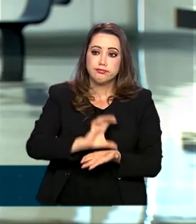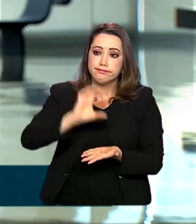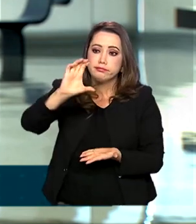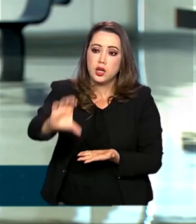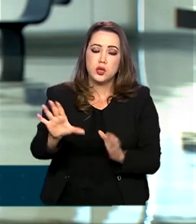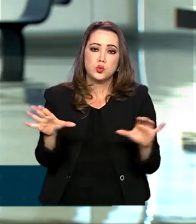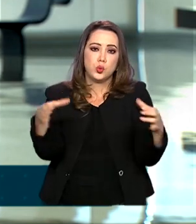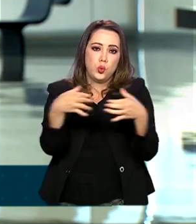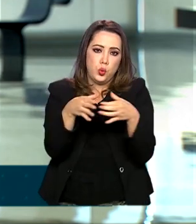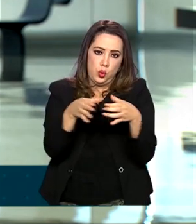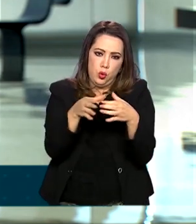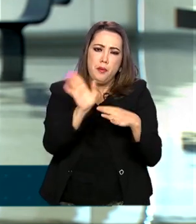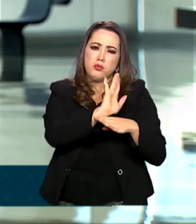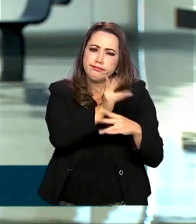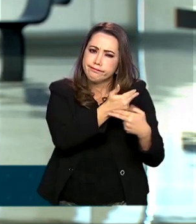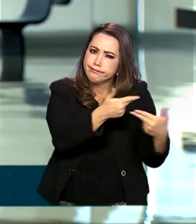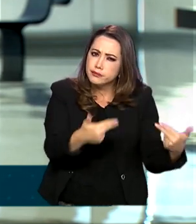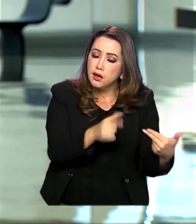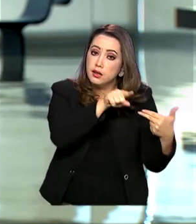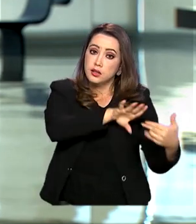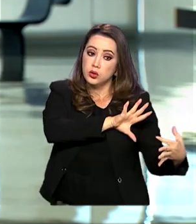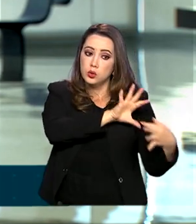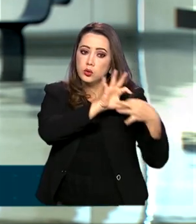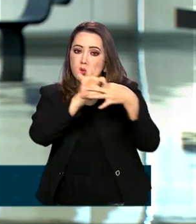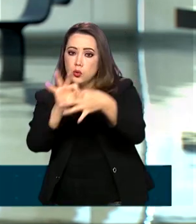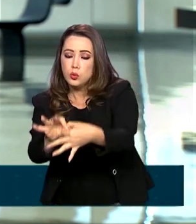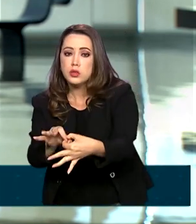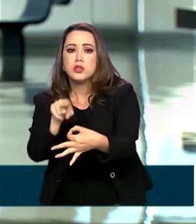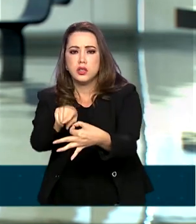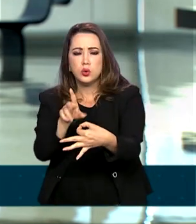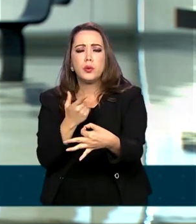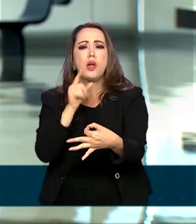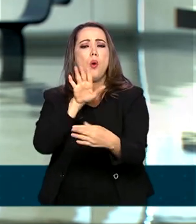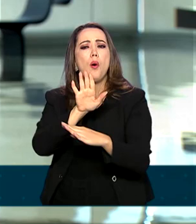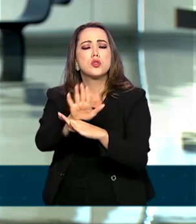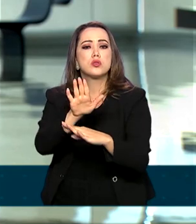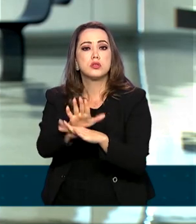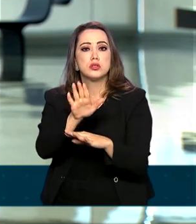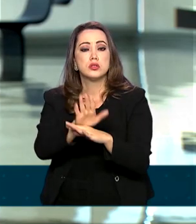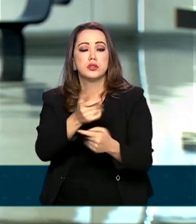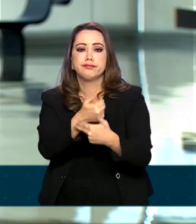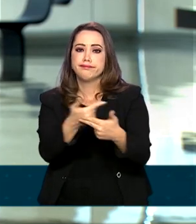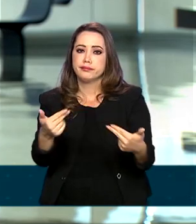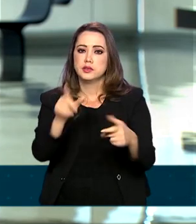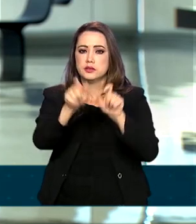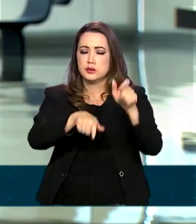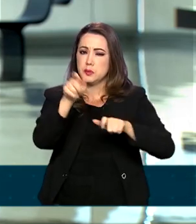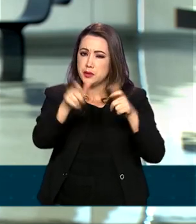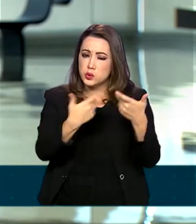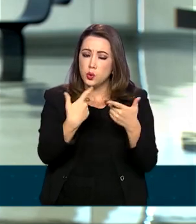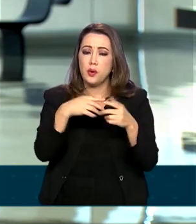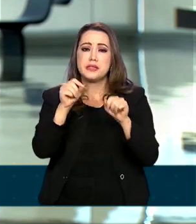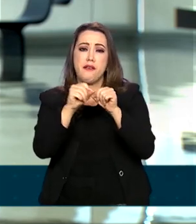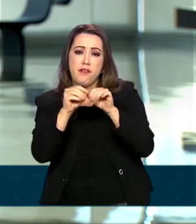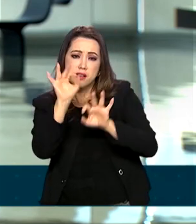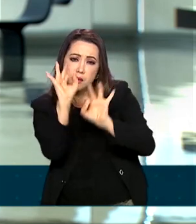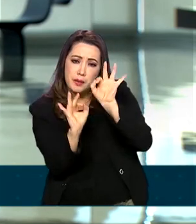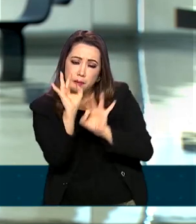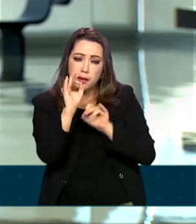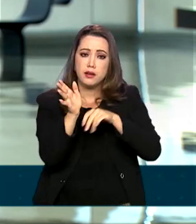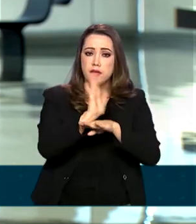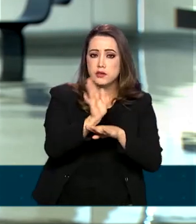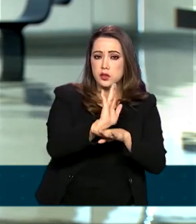Setorial Audiovisual, direcionados a produtores, exibidores e distribuidores de filmes, com